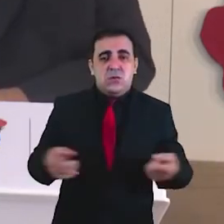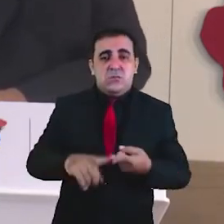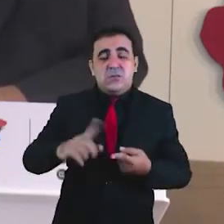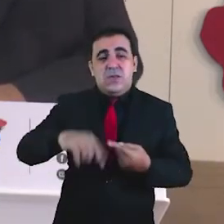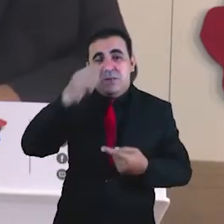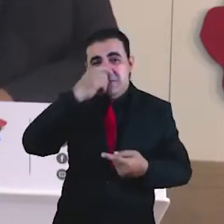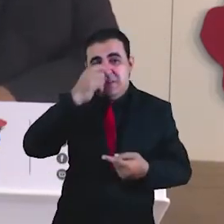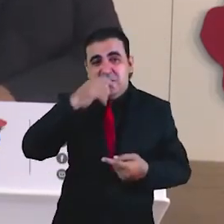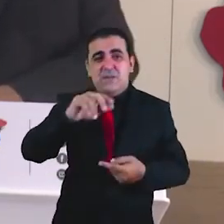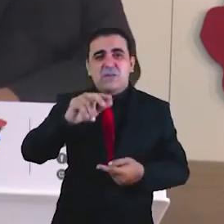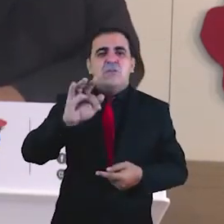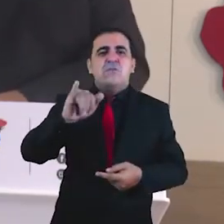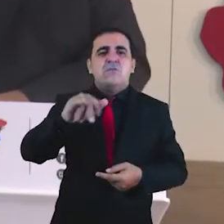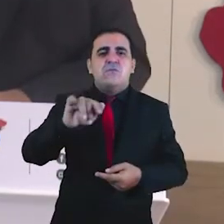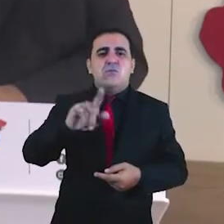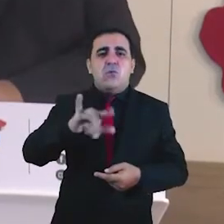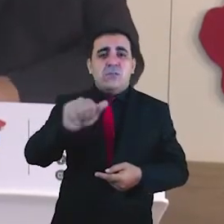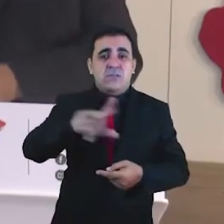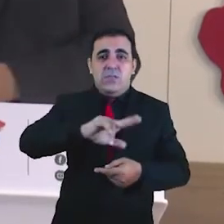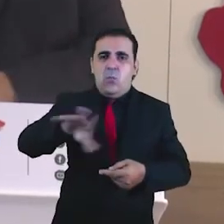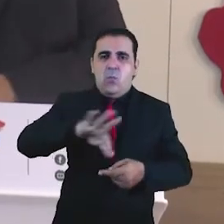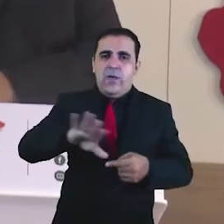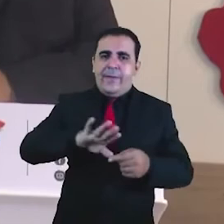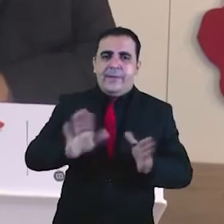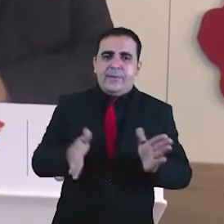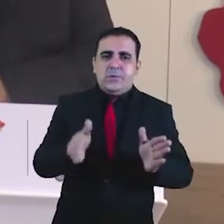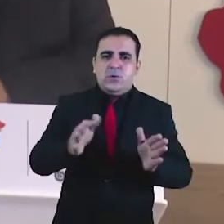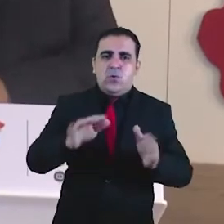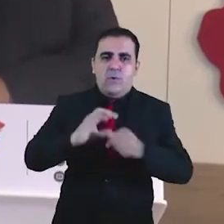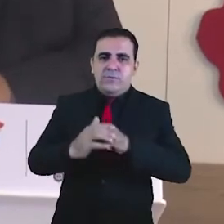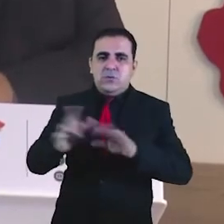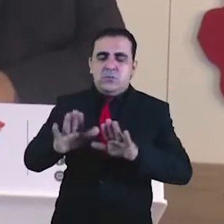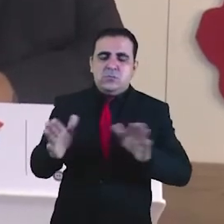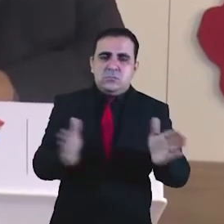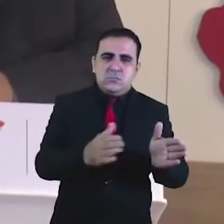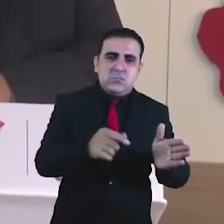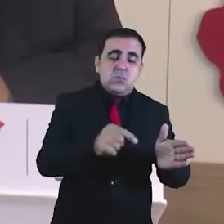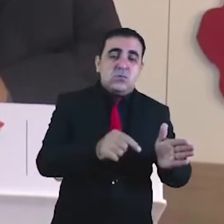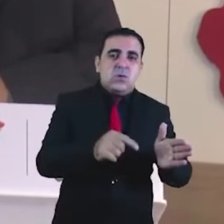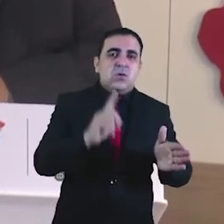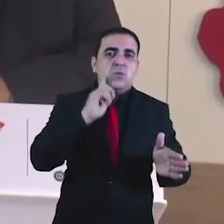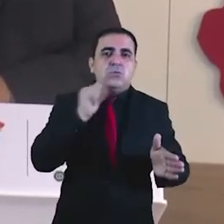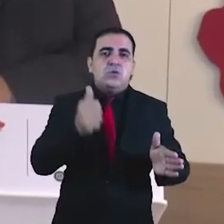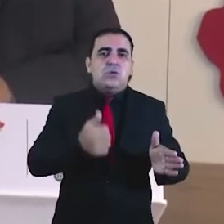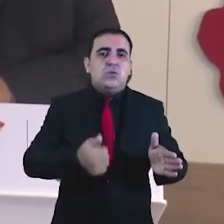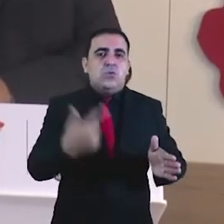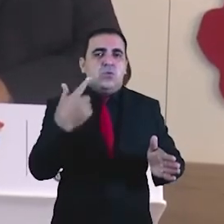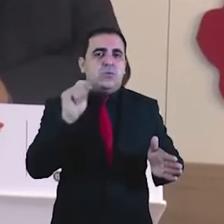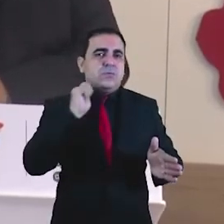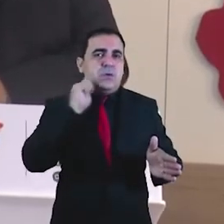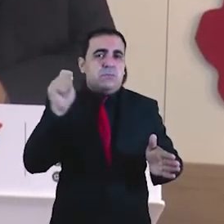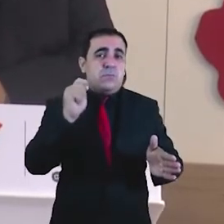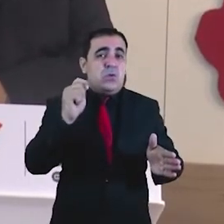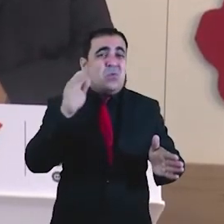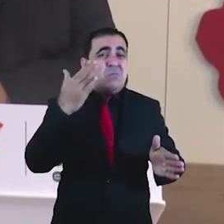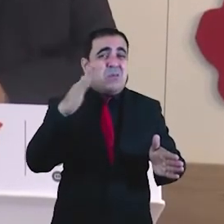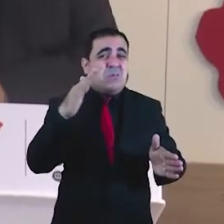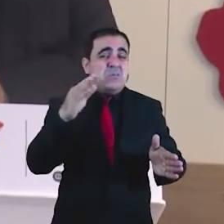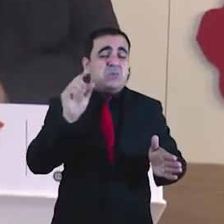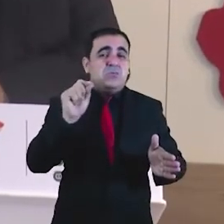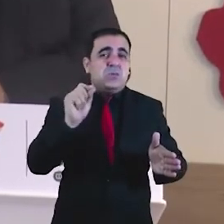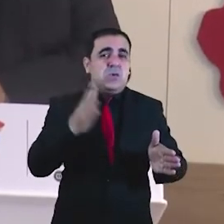puérperas, indígenas e profissionais de saúde. Ele afirma que é importante respeitar o intervalo de 14 dias